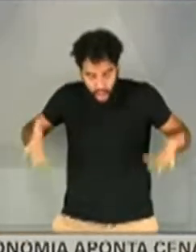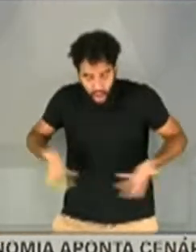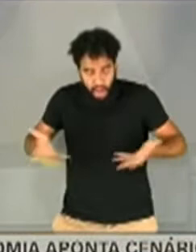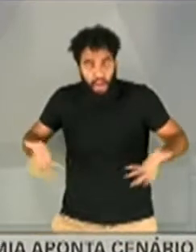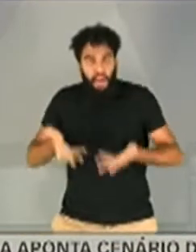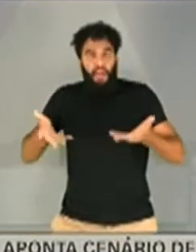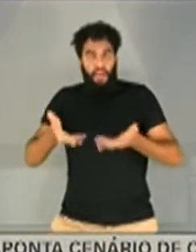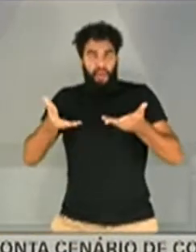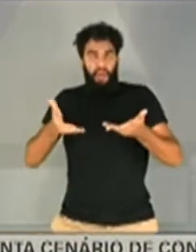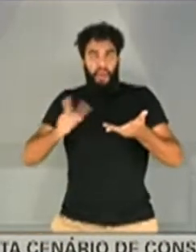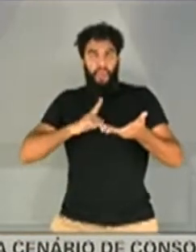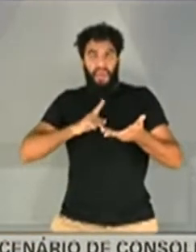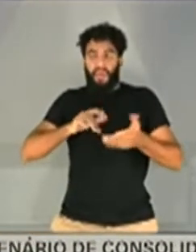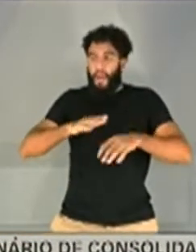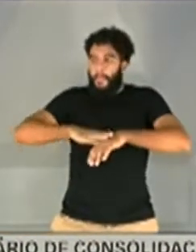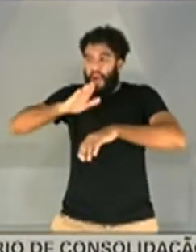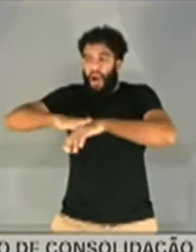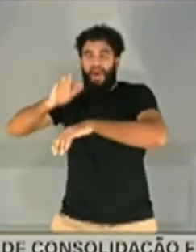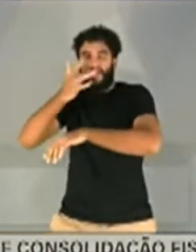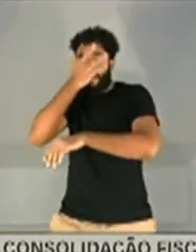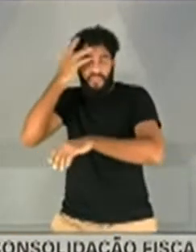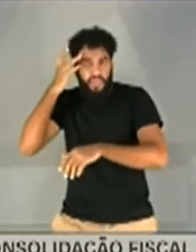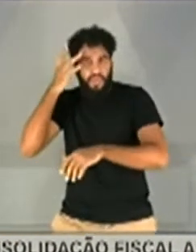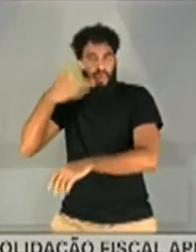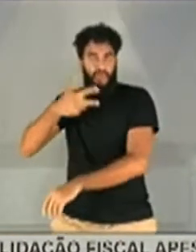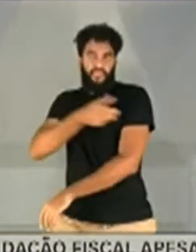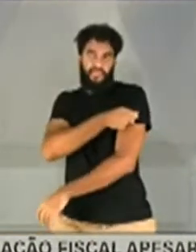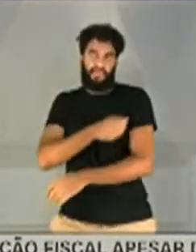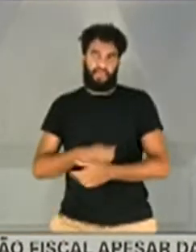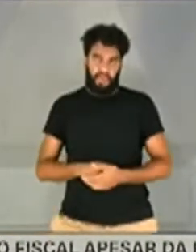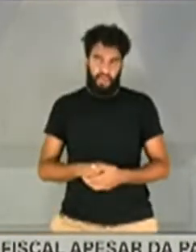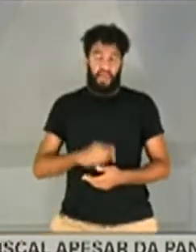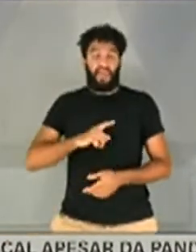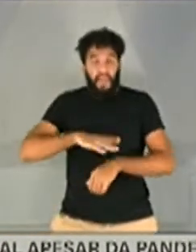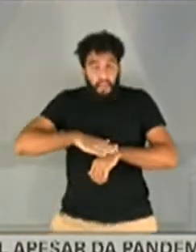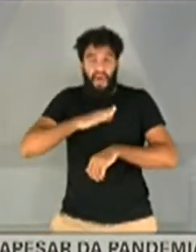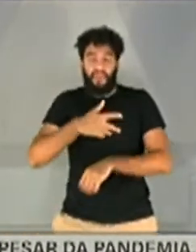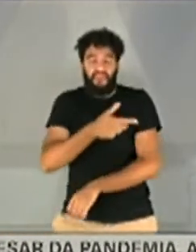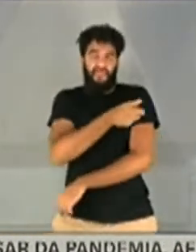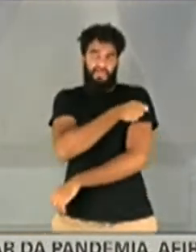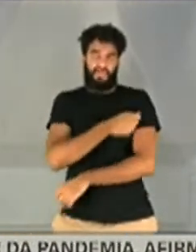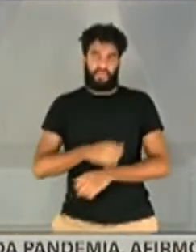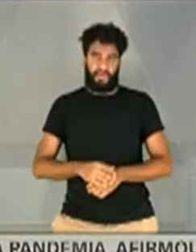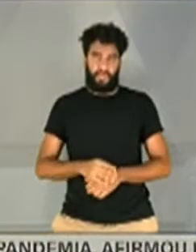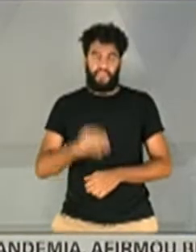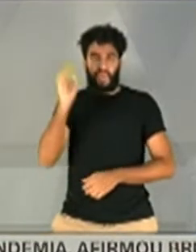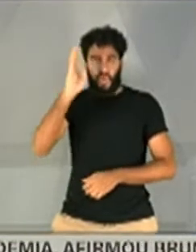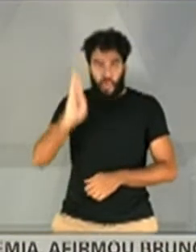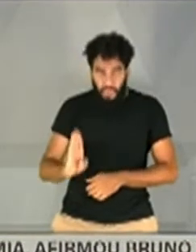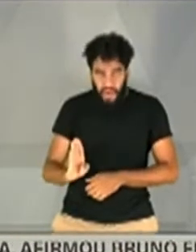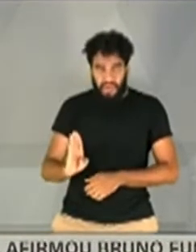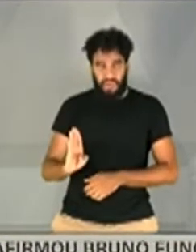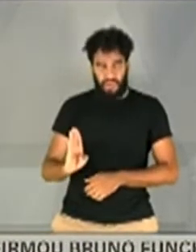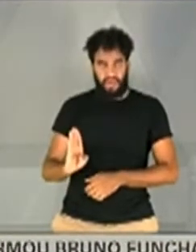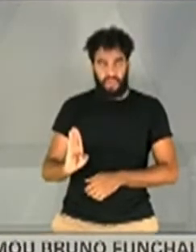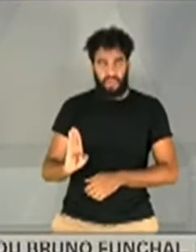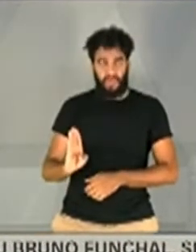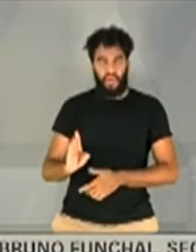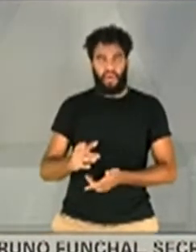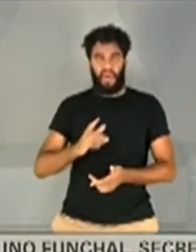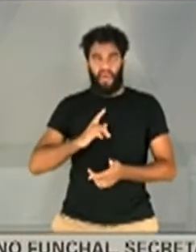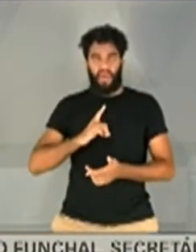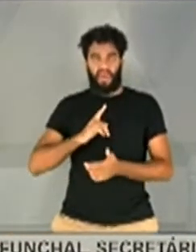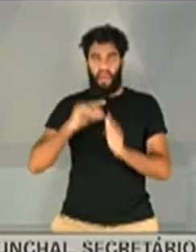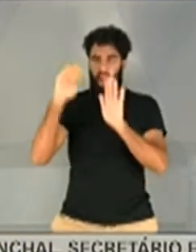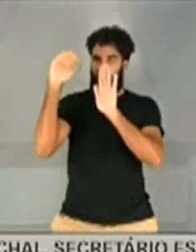placar seja alterado. No campeonato da vacinação, o Brasil ocupa um dos últimos